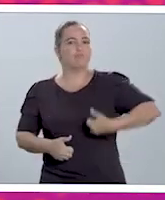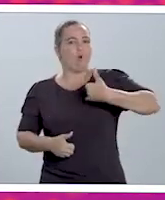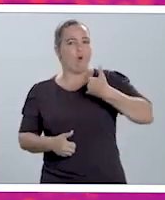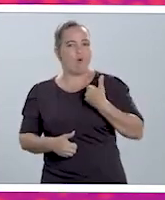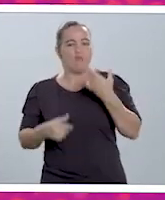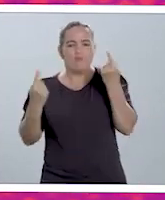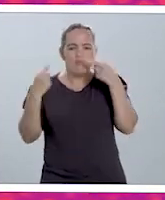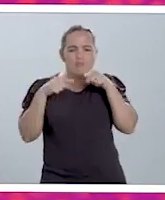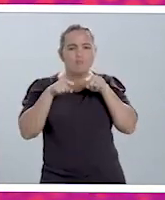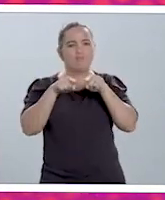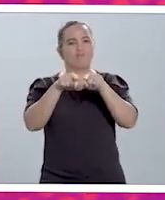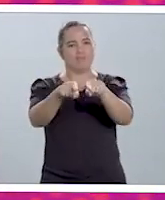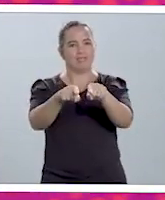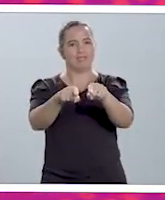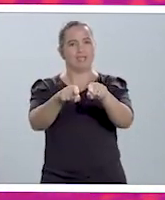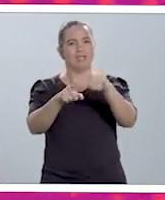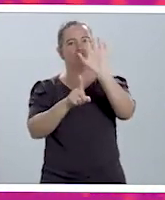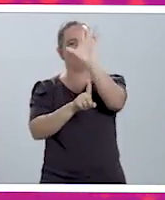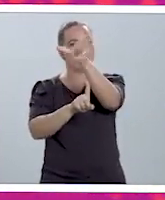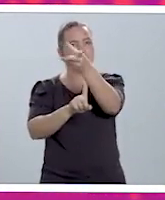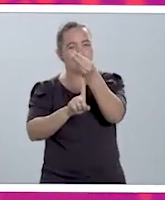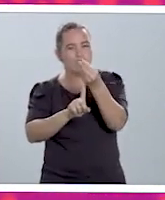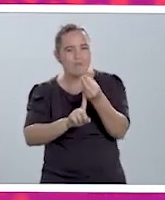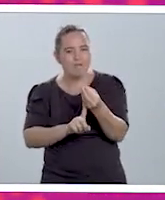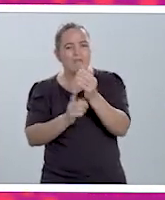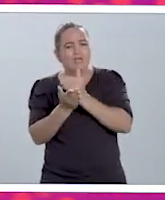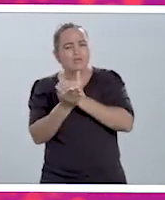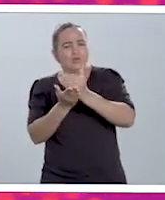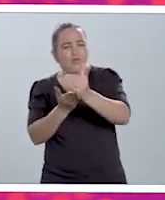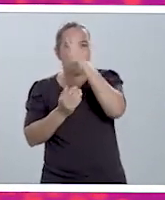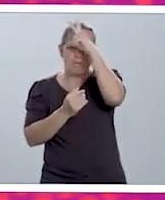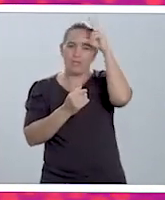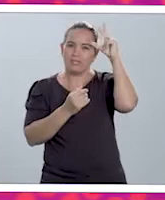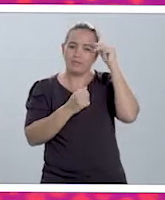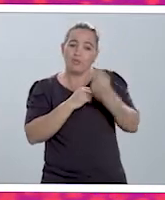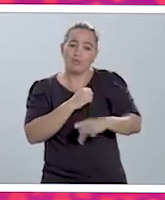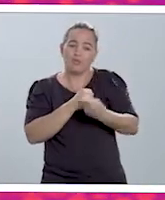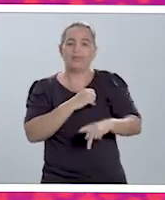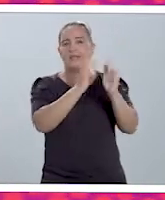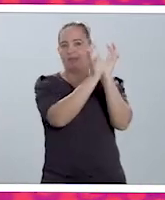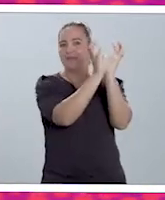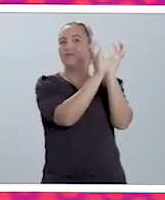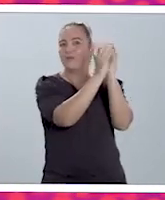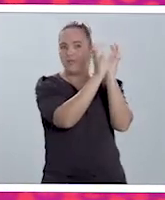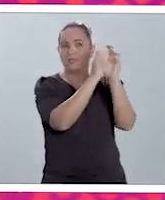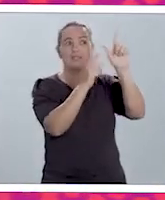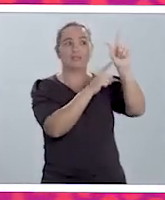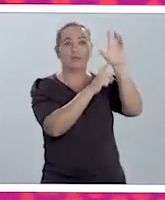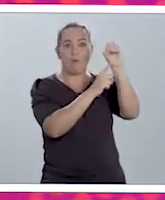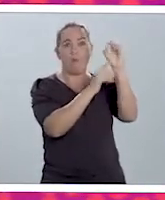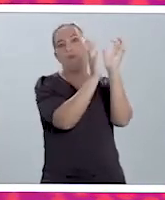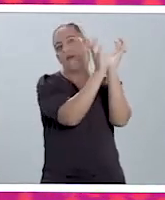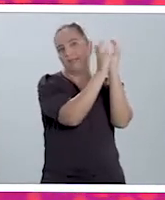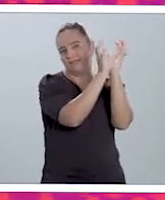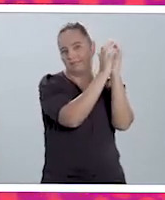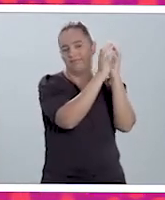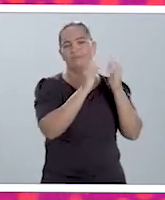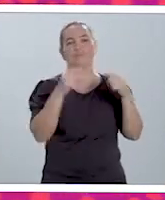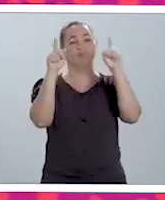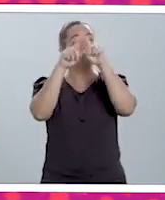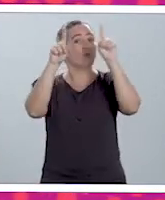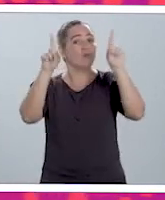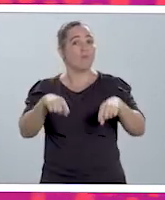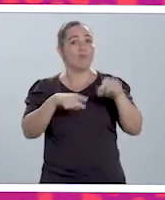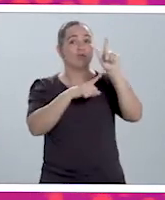Hub de Parceiros para o lançamento dessa iniciativa da Prefeitura da cidade do Recife, que é o Gol Recife. O